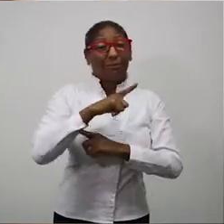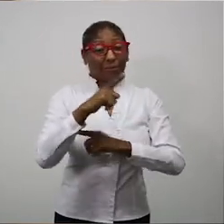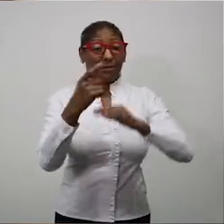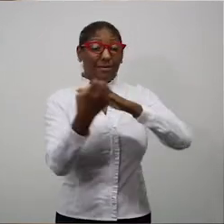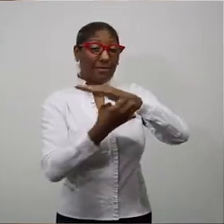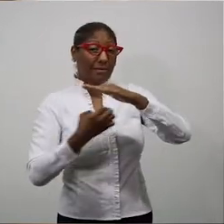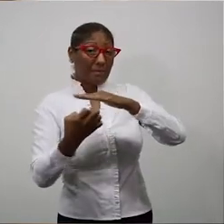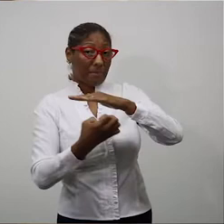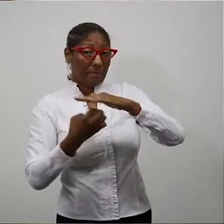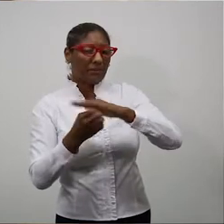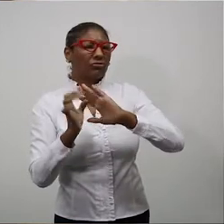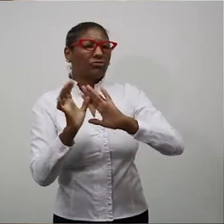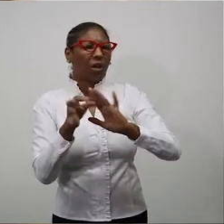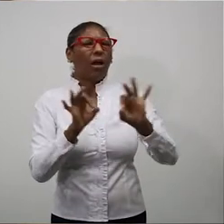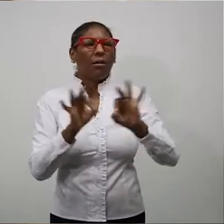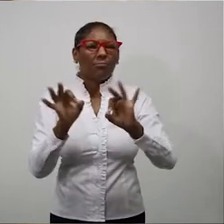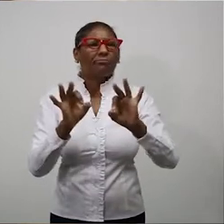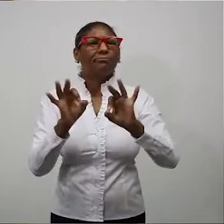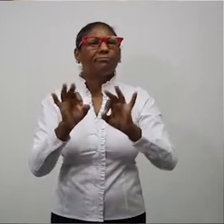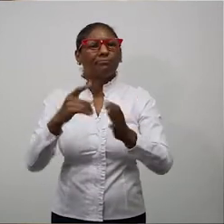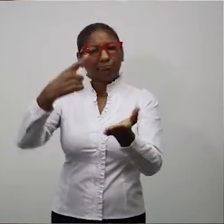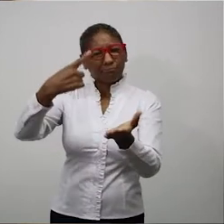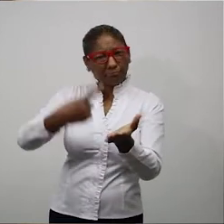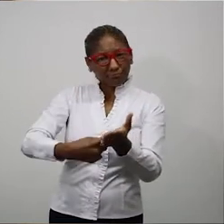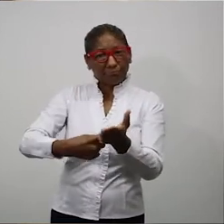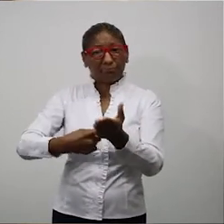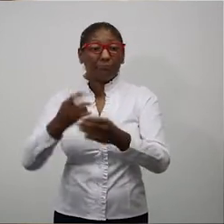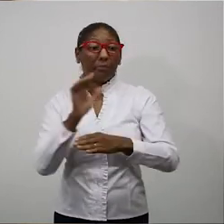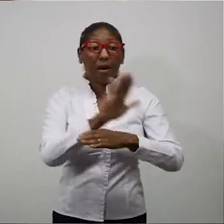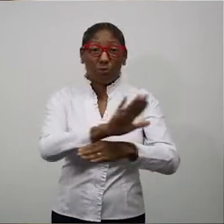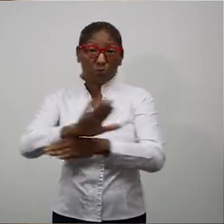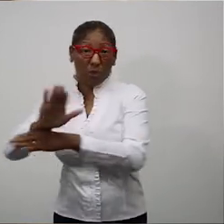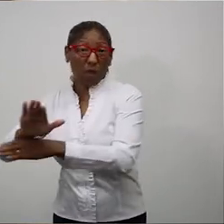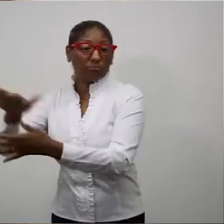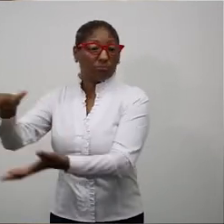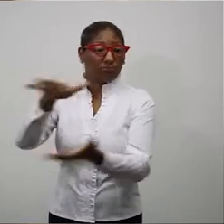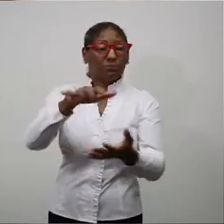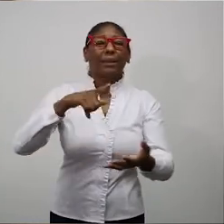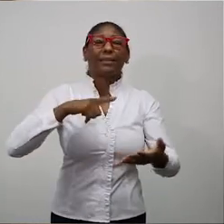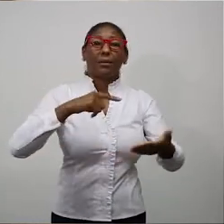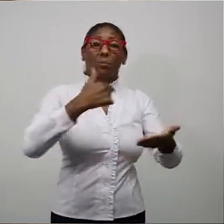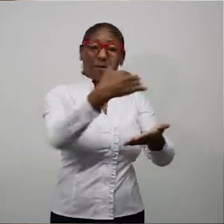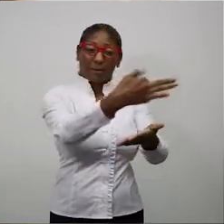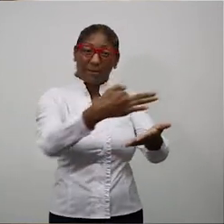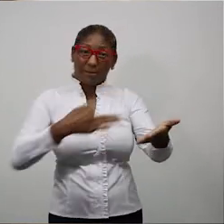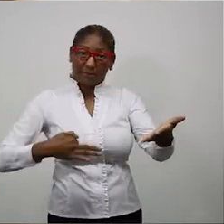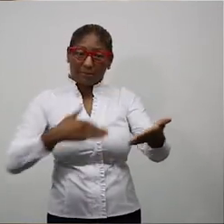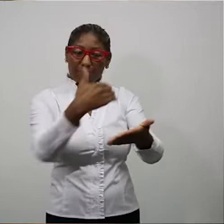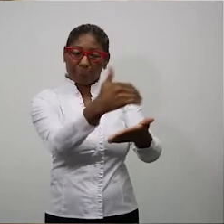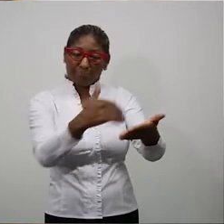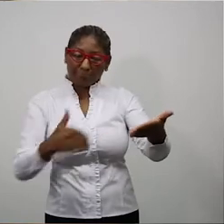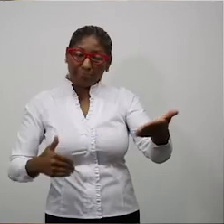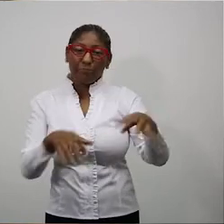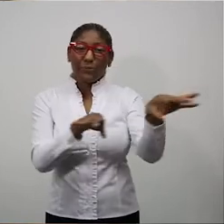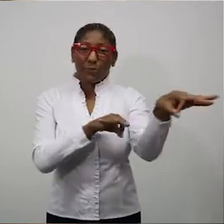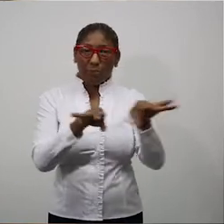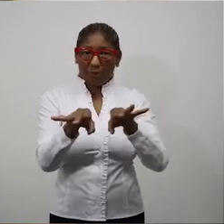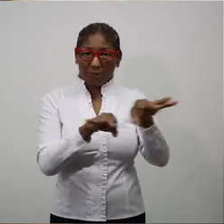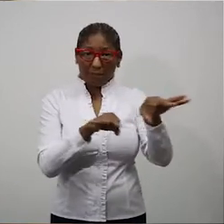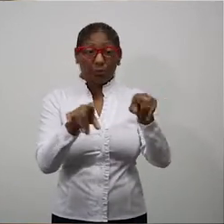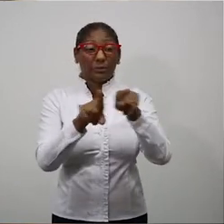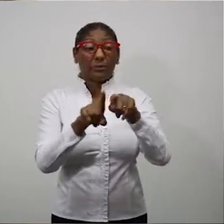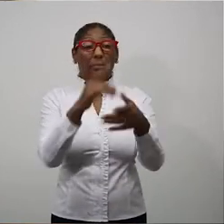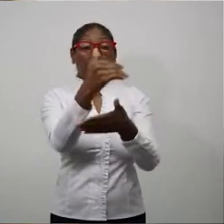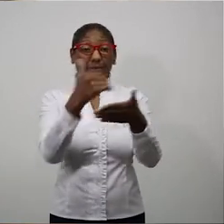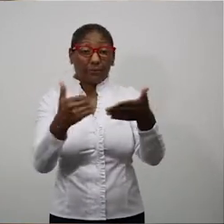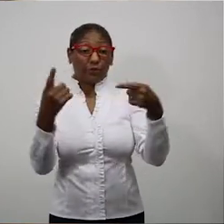muitas empresas se disponibilizar, inclusive, para ajudar. Então, gente tem uma lista de parceiros, de processo de